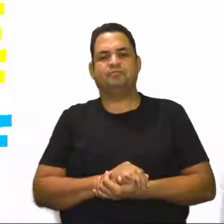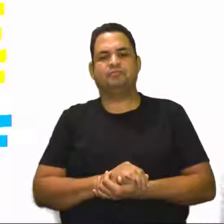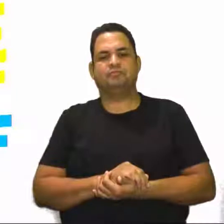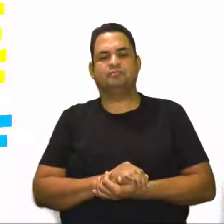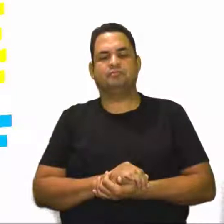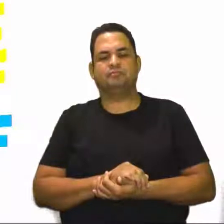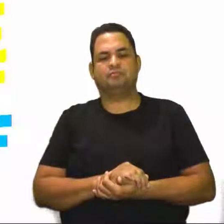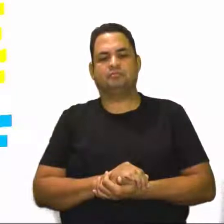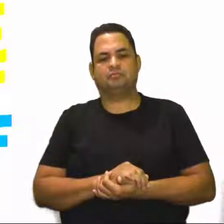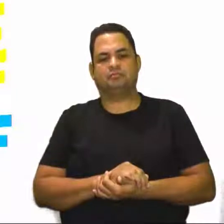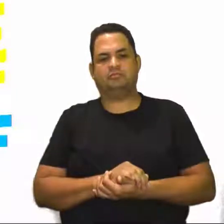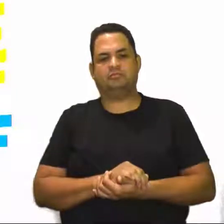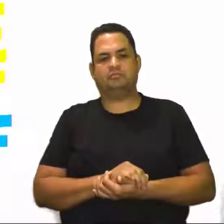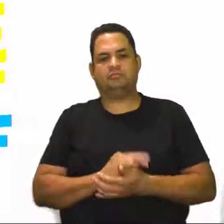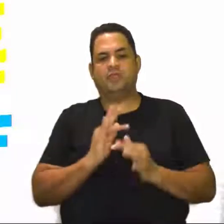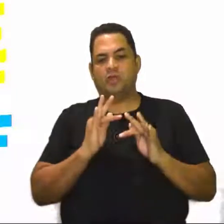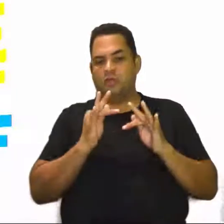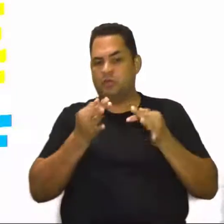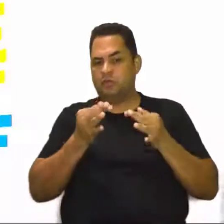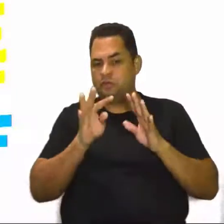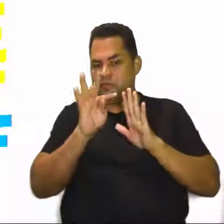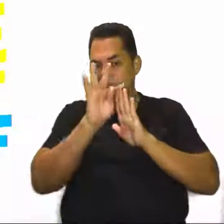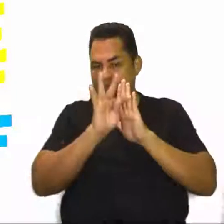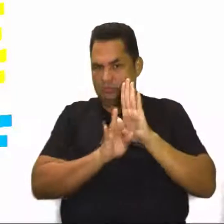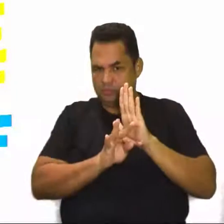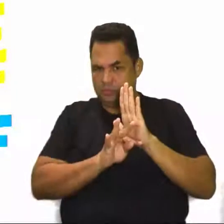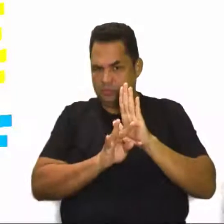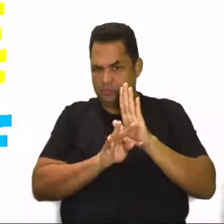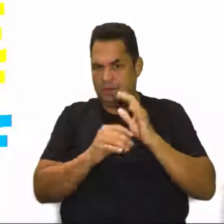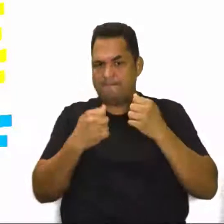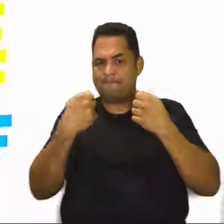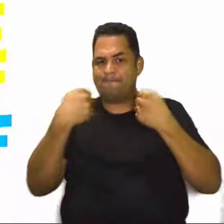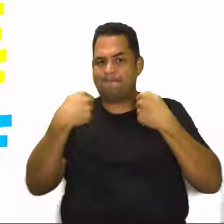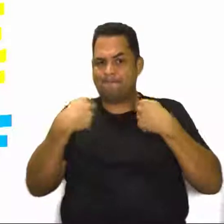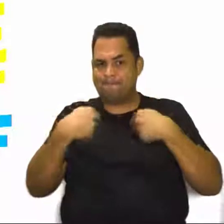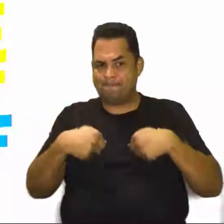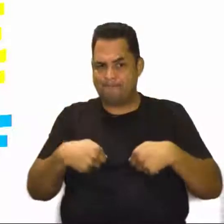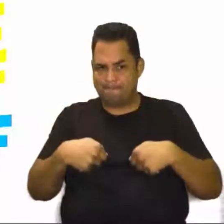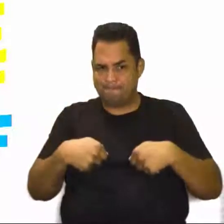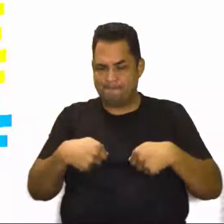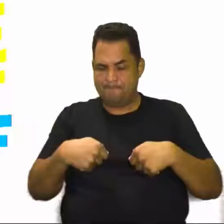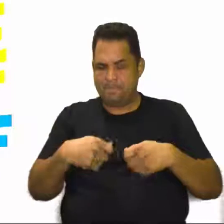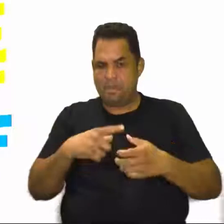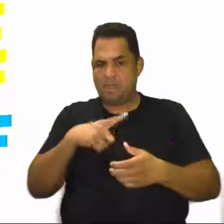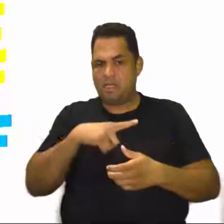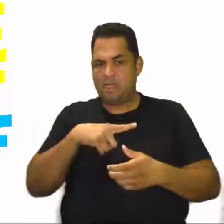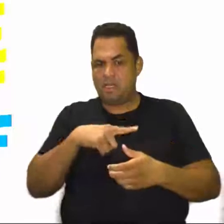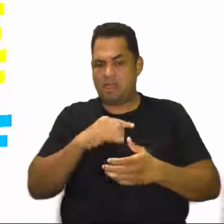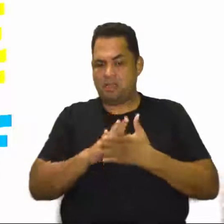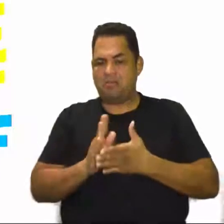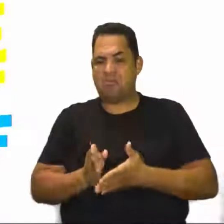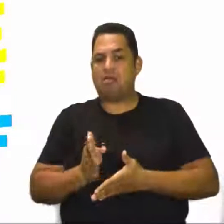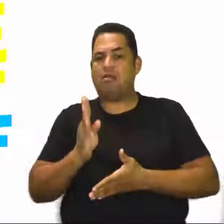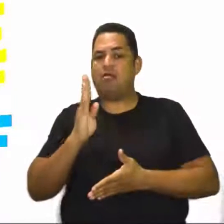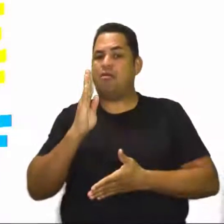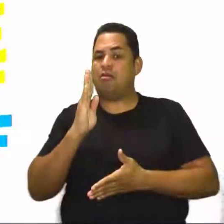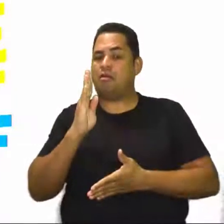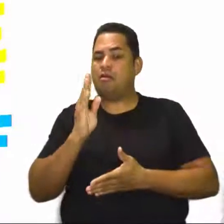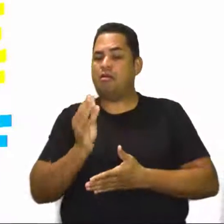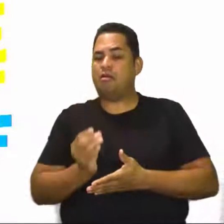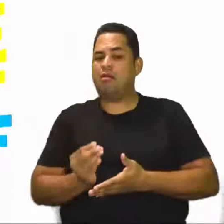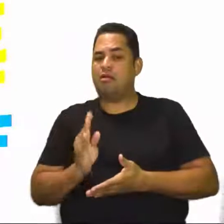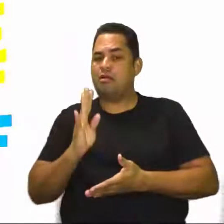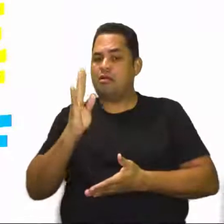Perfeito, vejam bem, olha o final desse texto. Poderá custar muito caro para a saúde